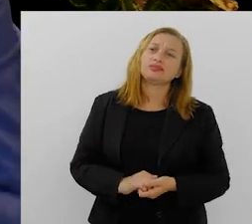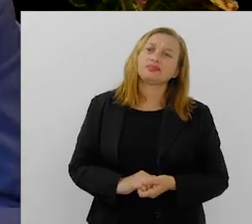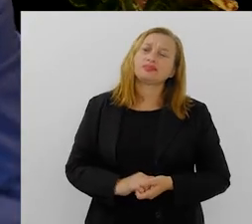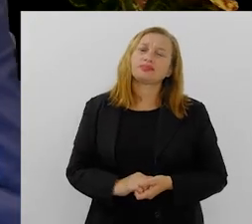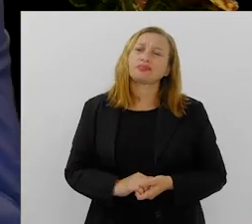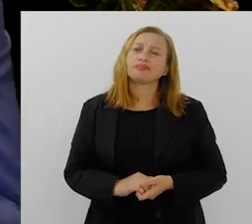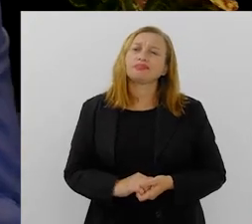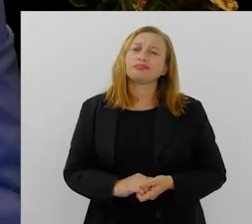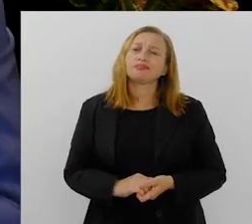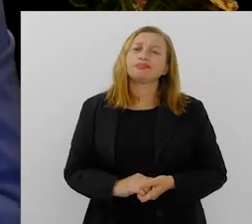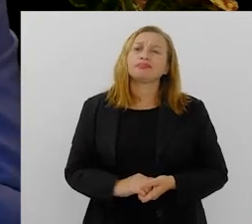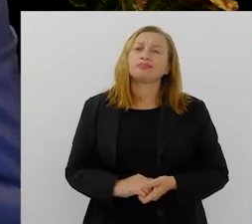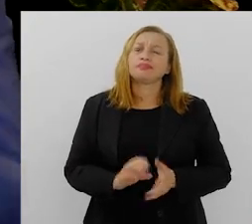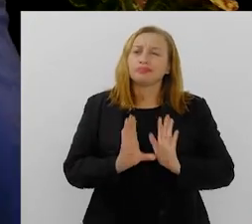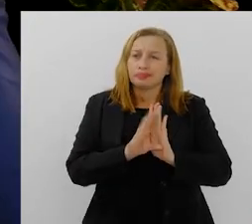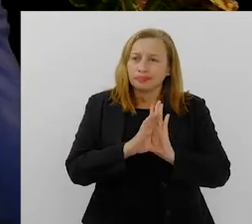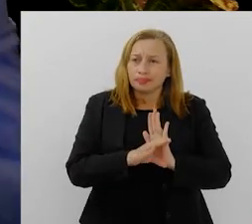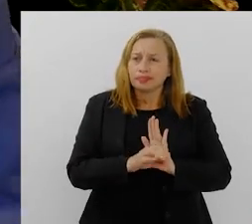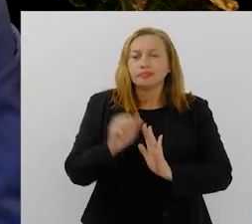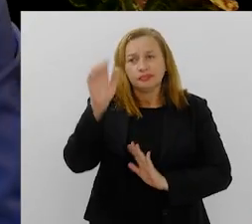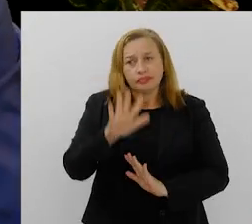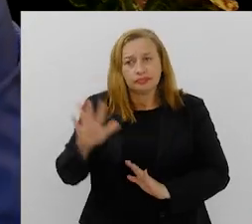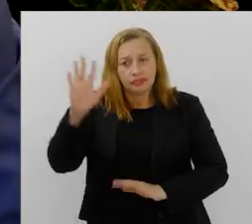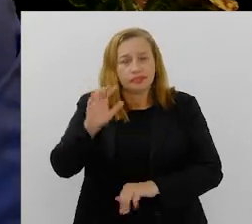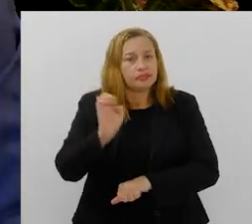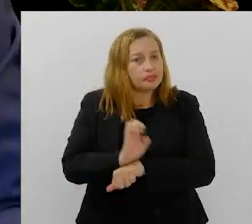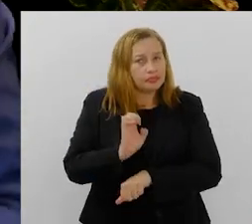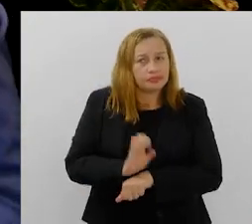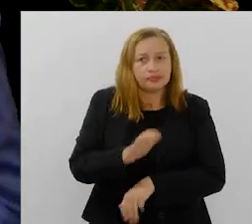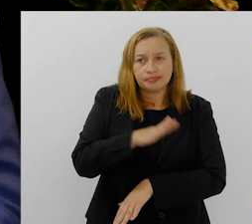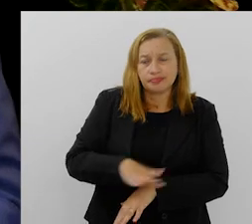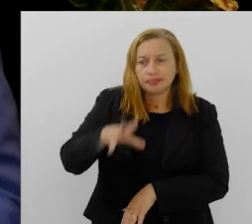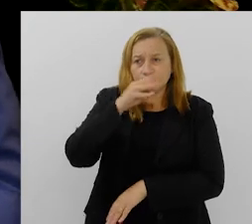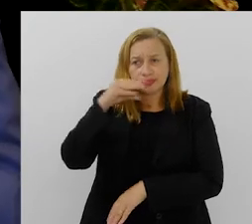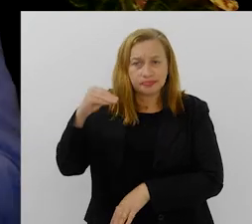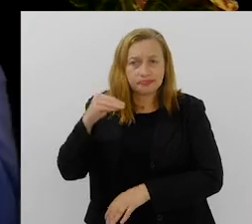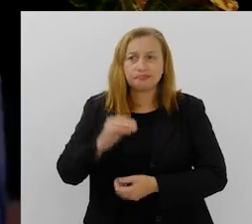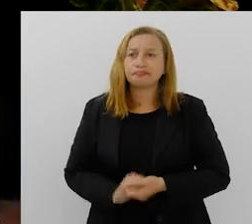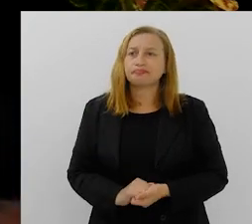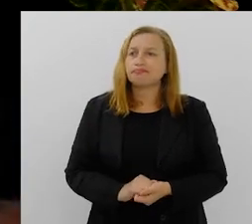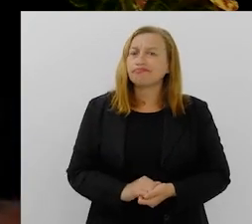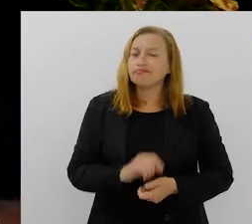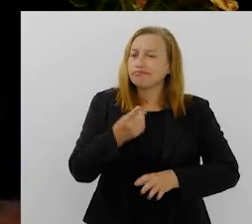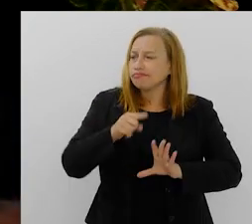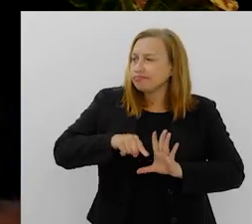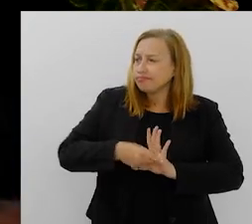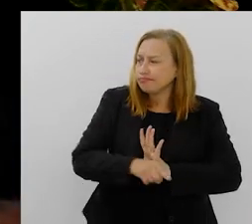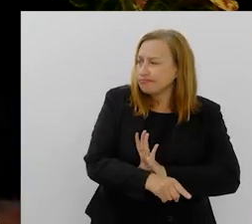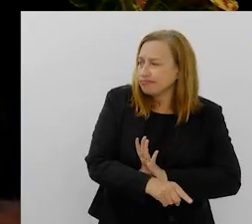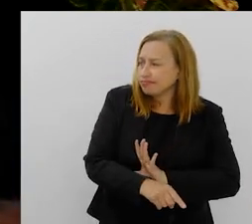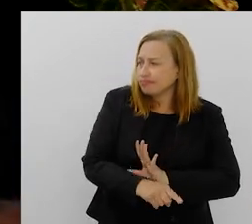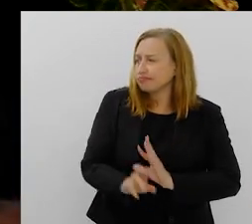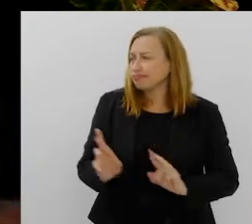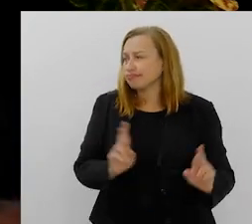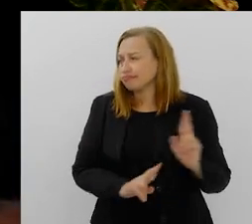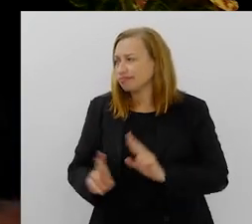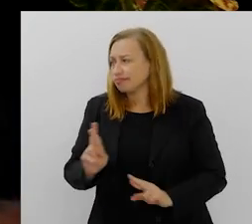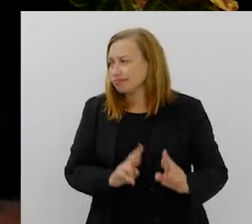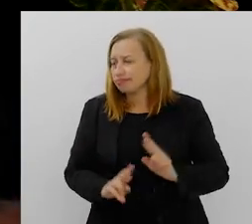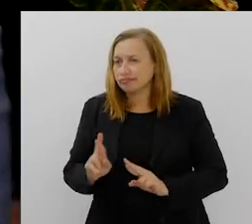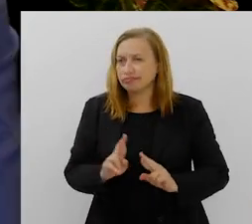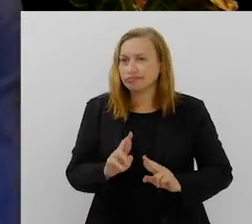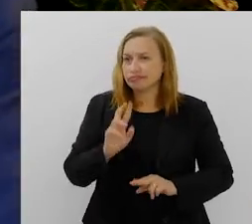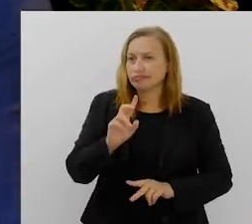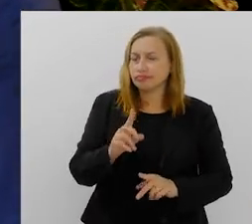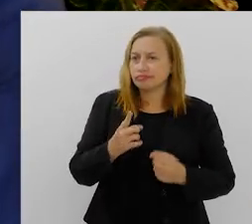de integrar o Conselho Nacional e o Conselho Estadual da Criança e do Adolescente. Então, esse aprofundamento em relação à